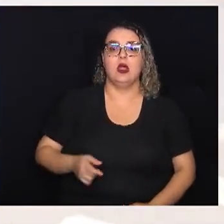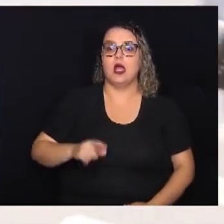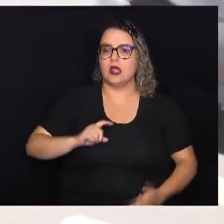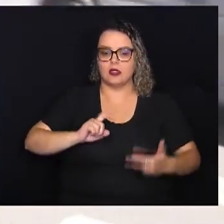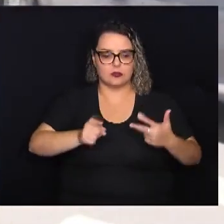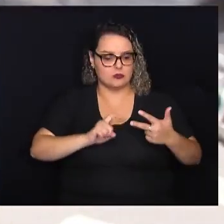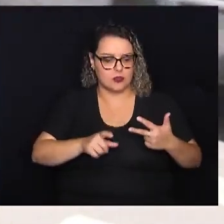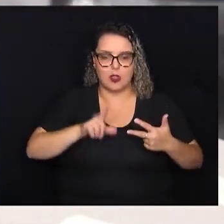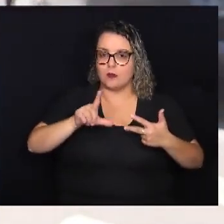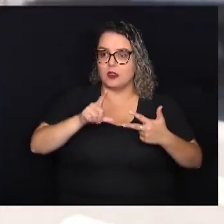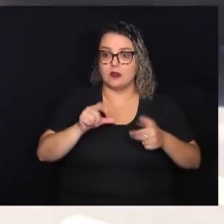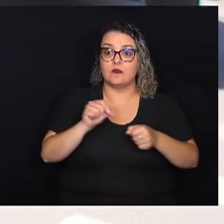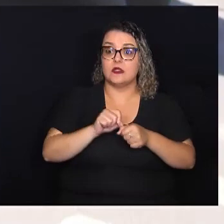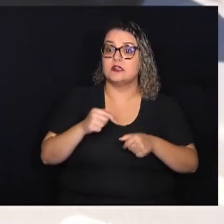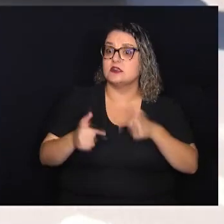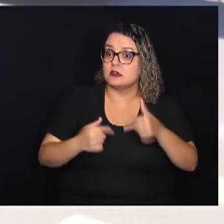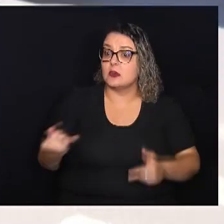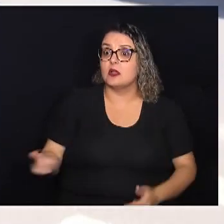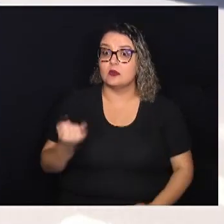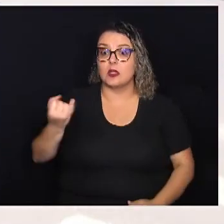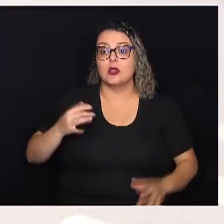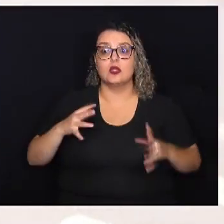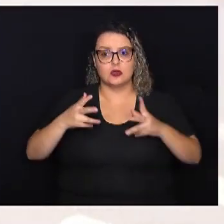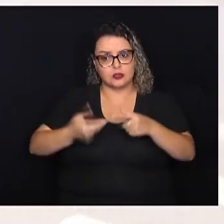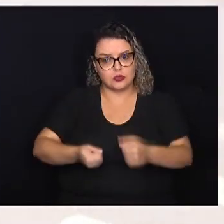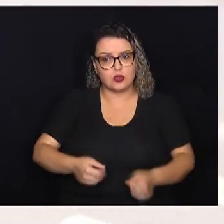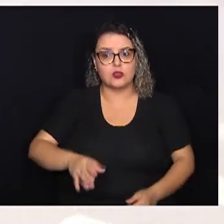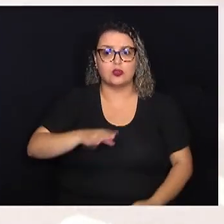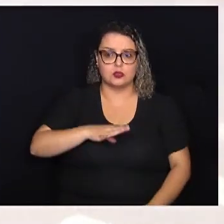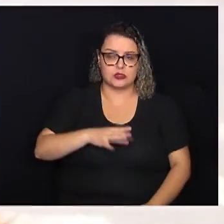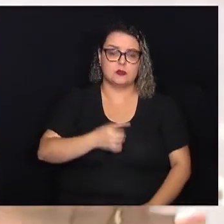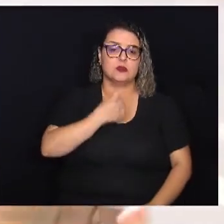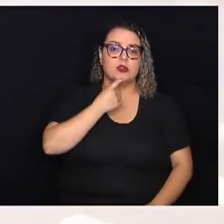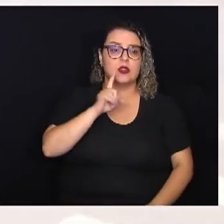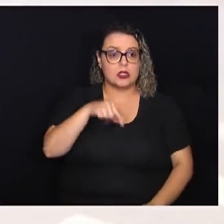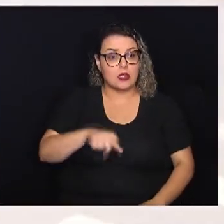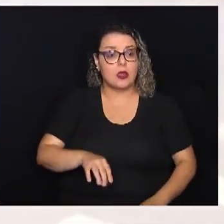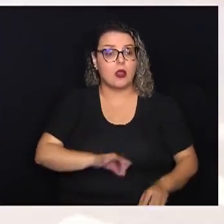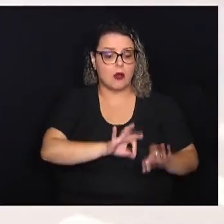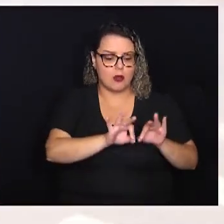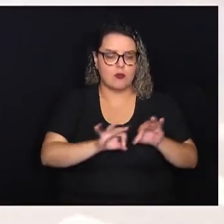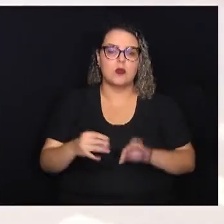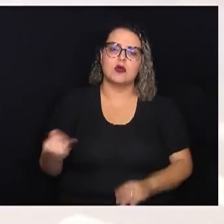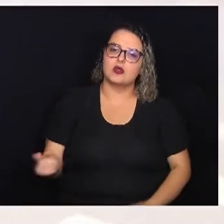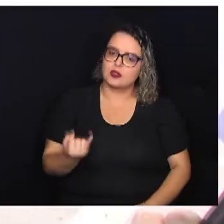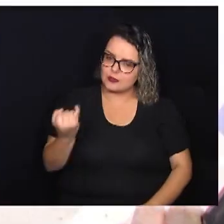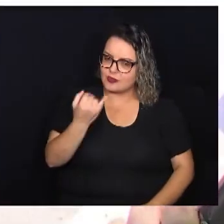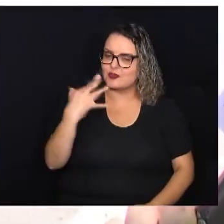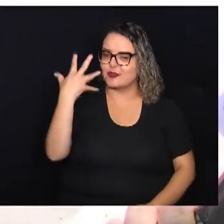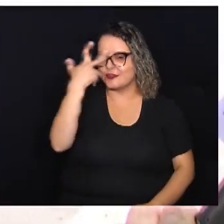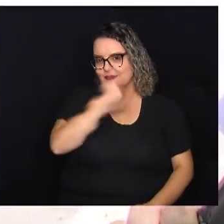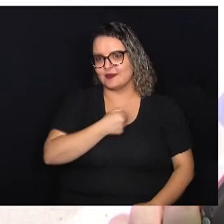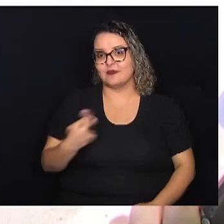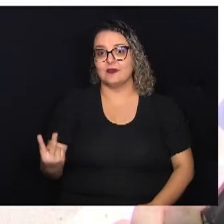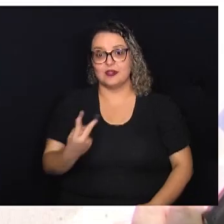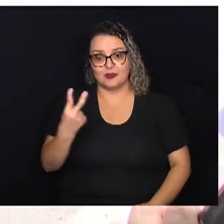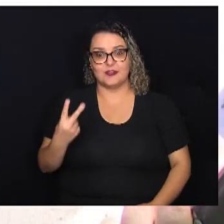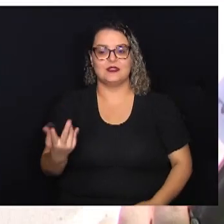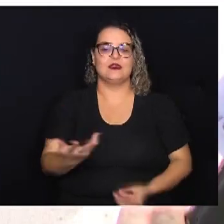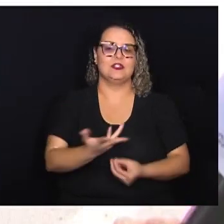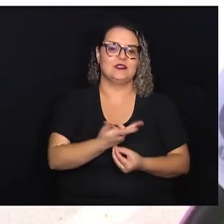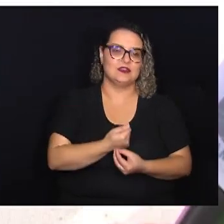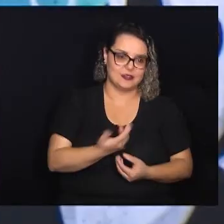o legislativo, fazer esse trabalho importante no município inteiro de Campinas, que é um projeto muito lindo, e valorizar esses profissionais da arte. Beatriz é